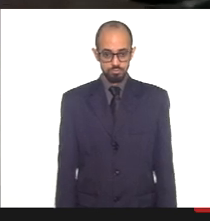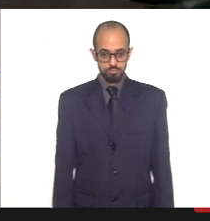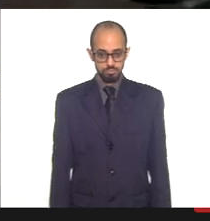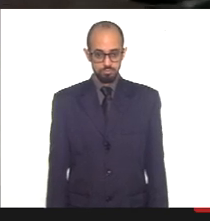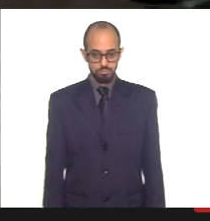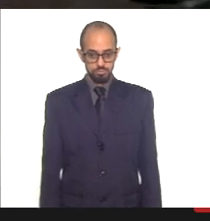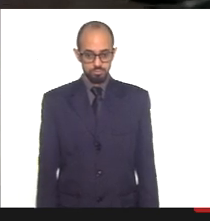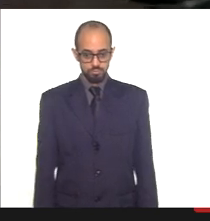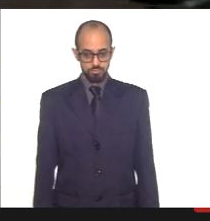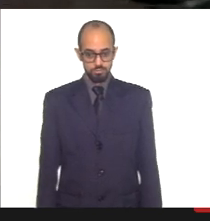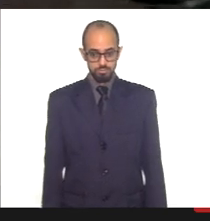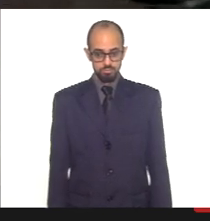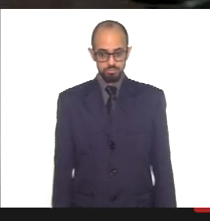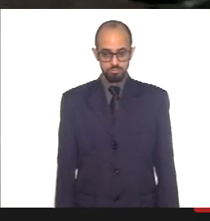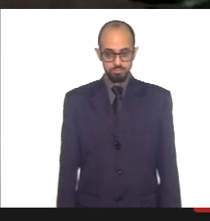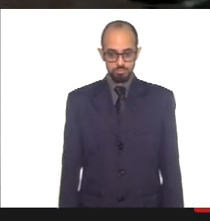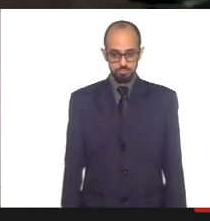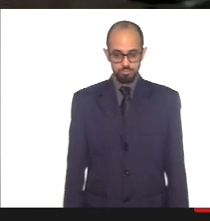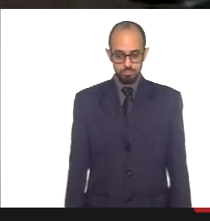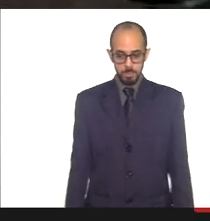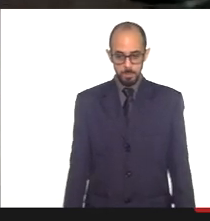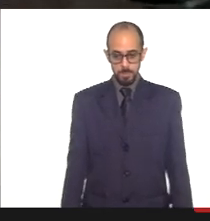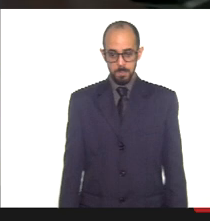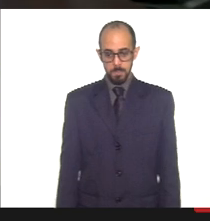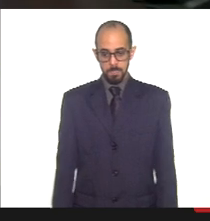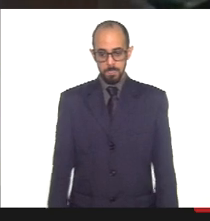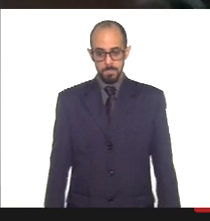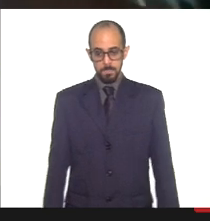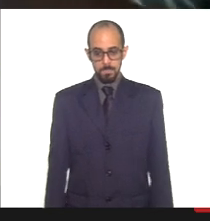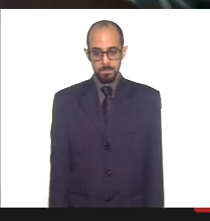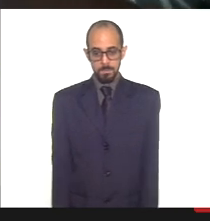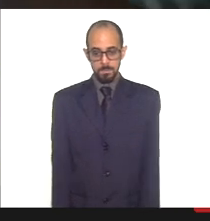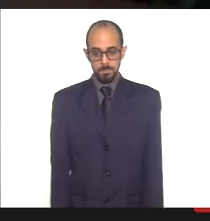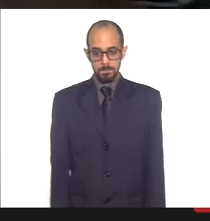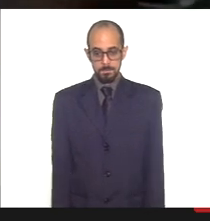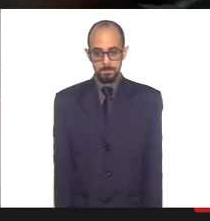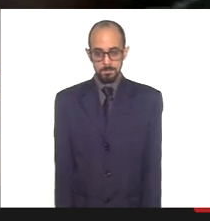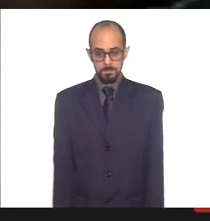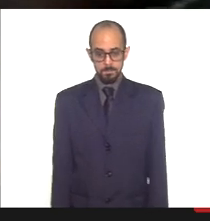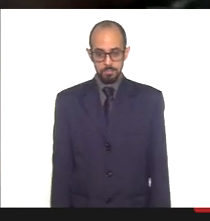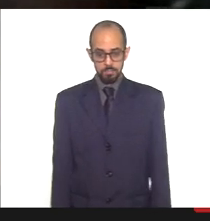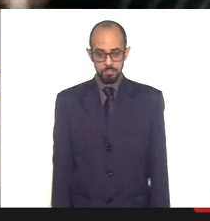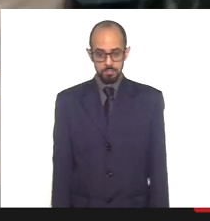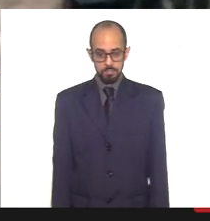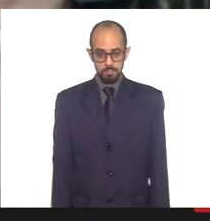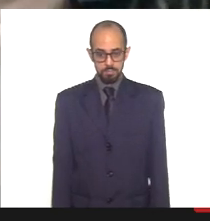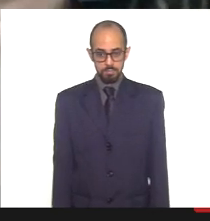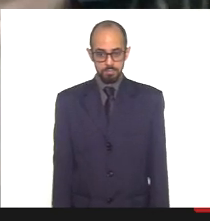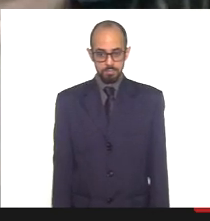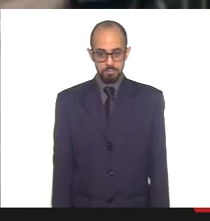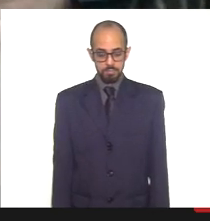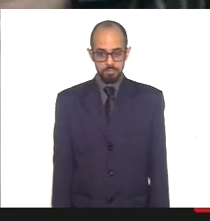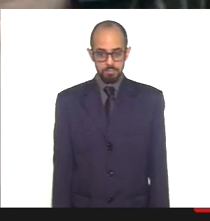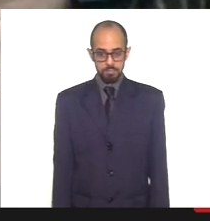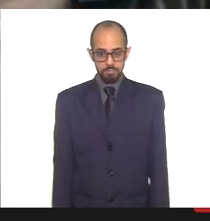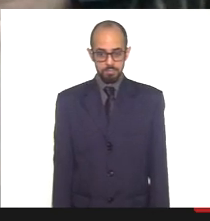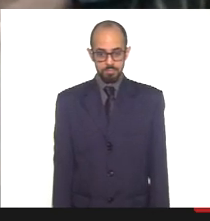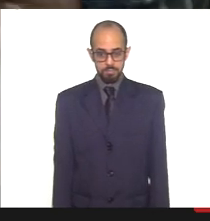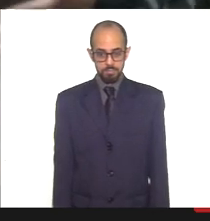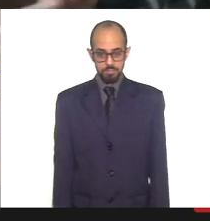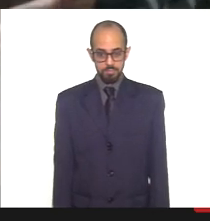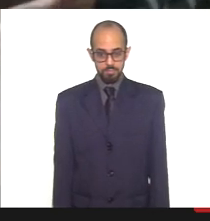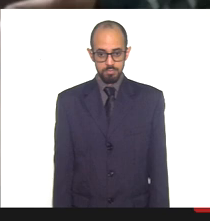Tem que voltar às fãs para lá. E sair da cara com essa. Canta essa. Vai lá na página.